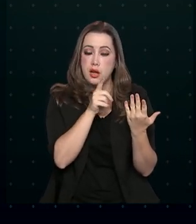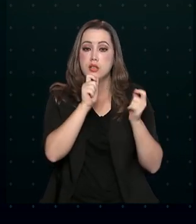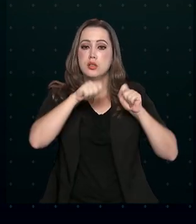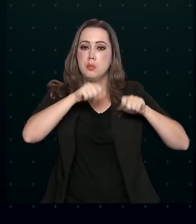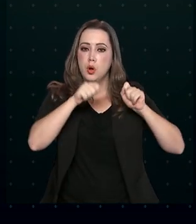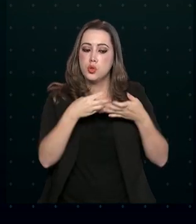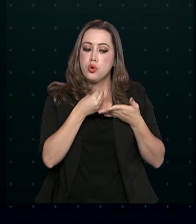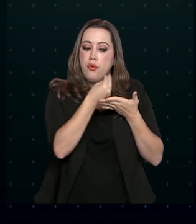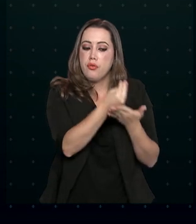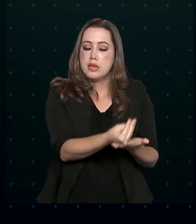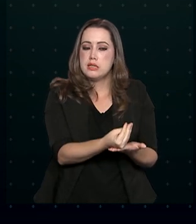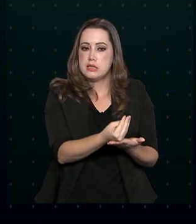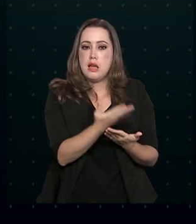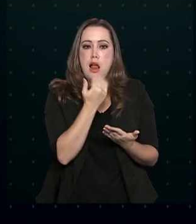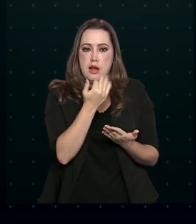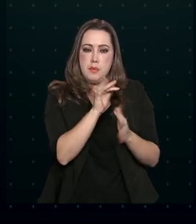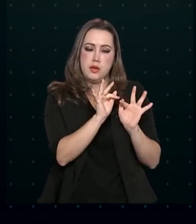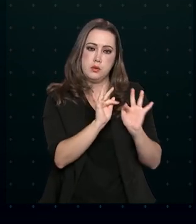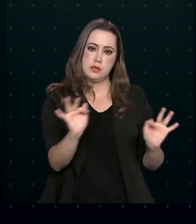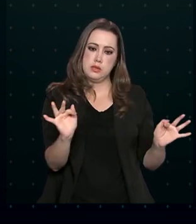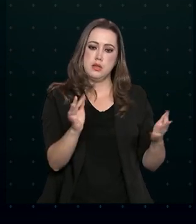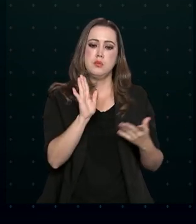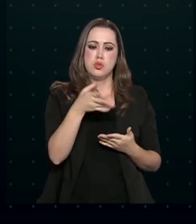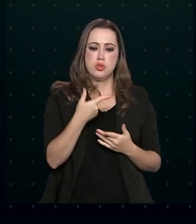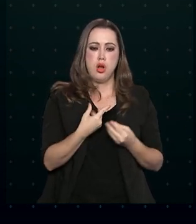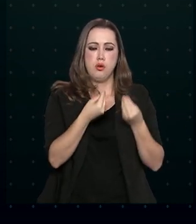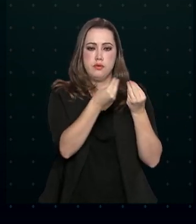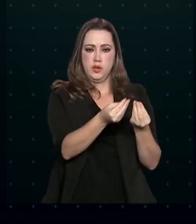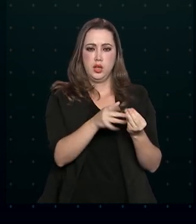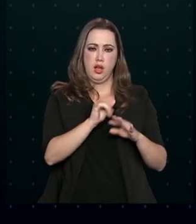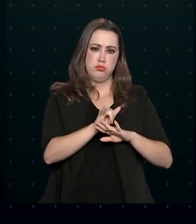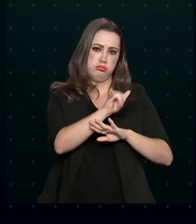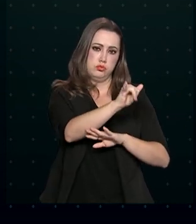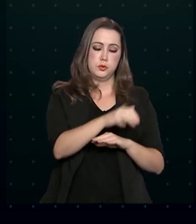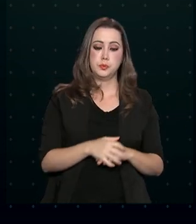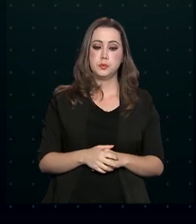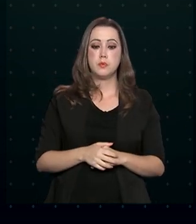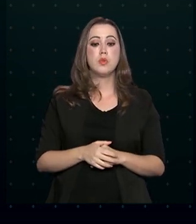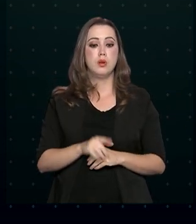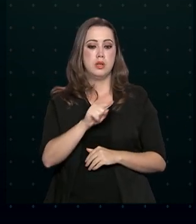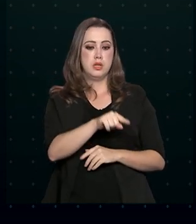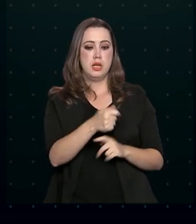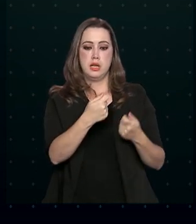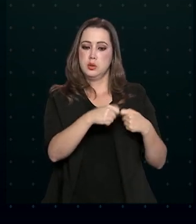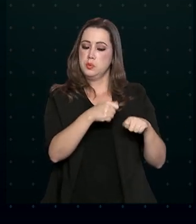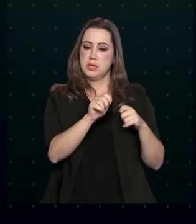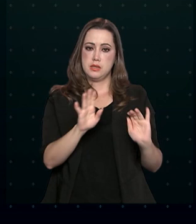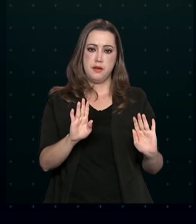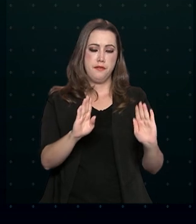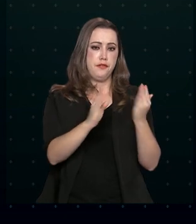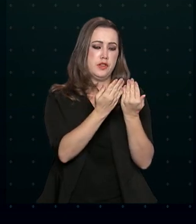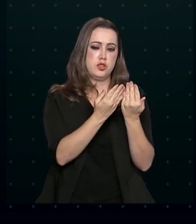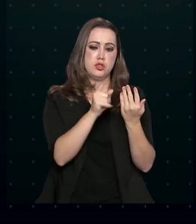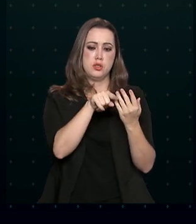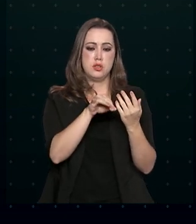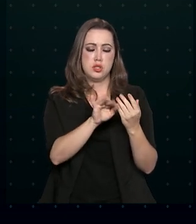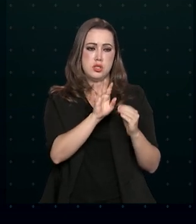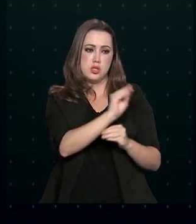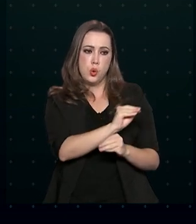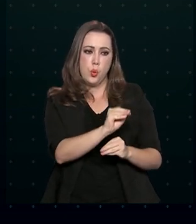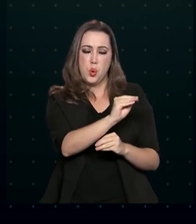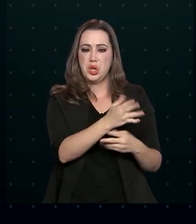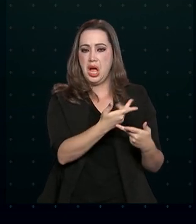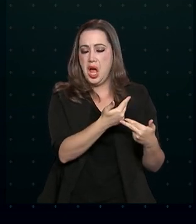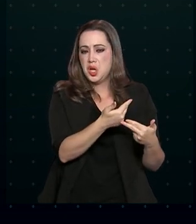oferecer alimentos mais simples, como os já distribuídos durante os voos. E elas não são obrigadas a fornecer assistência